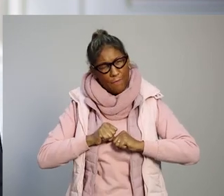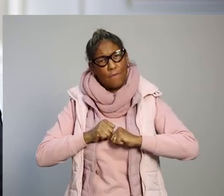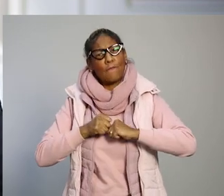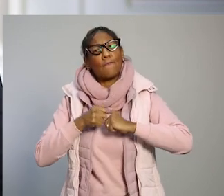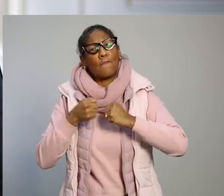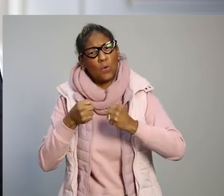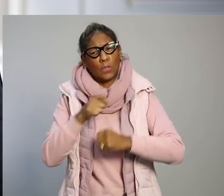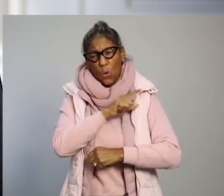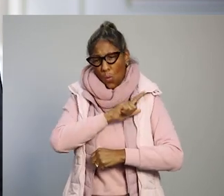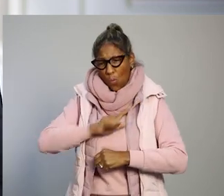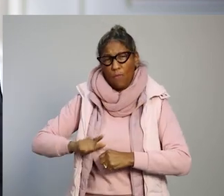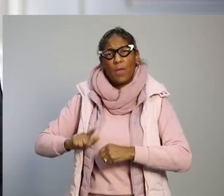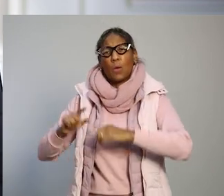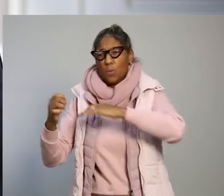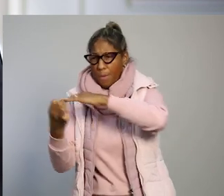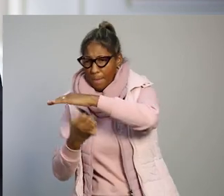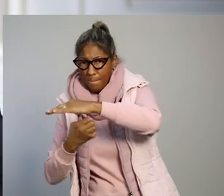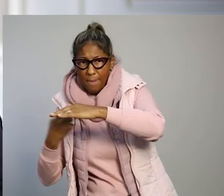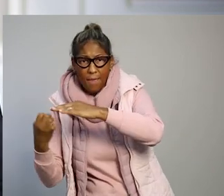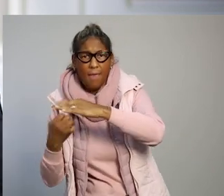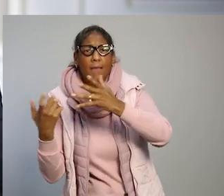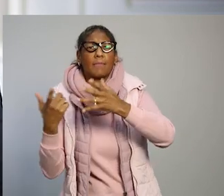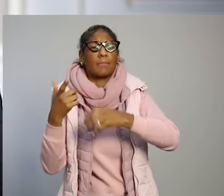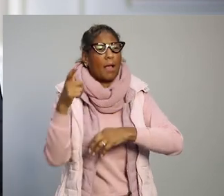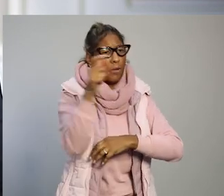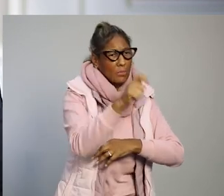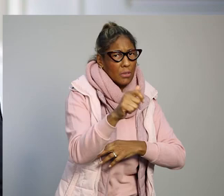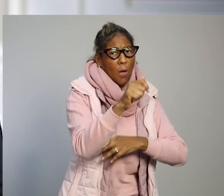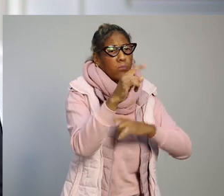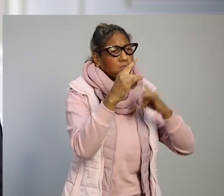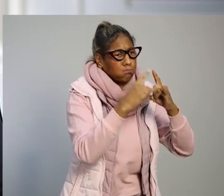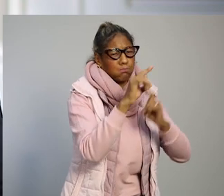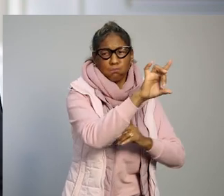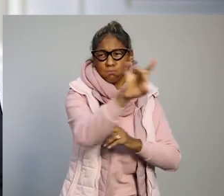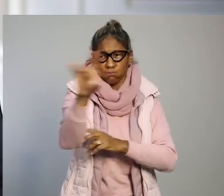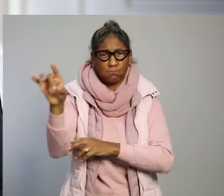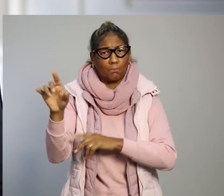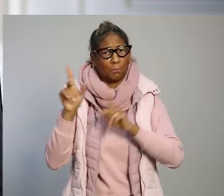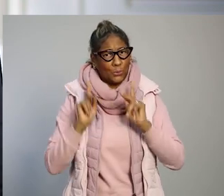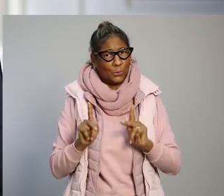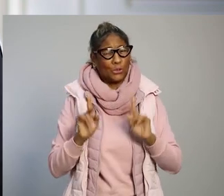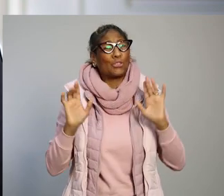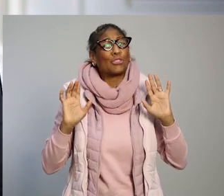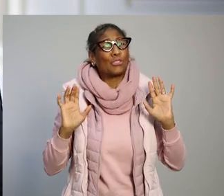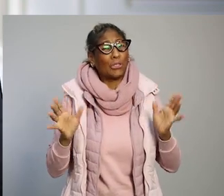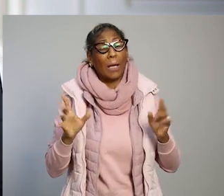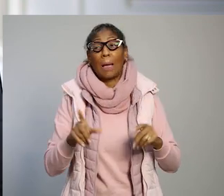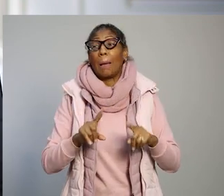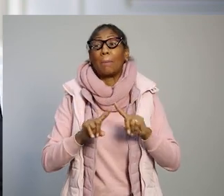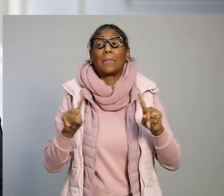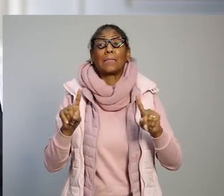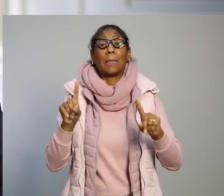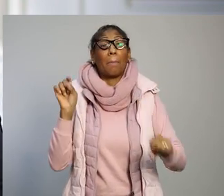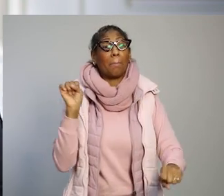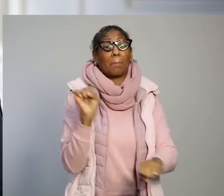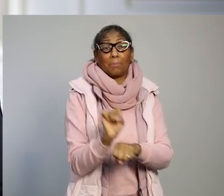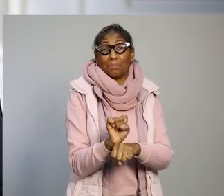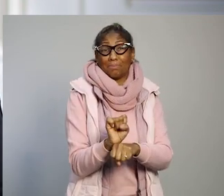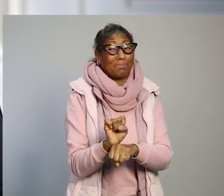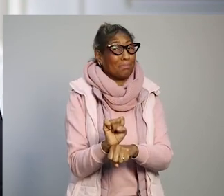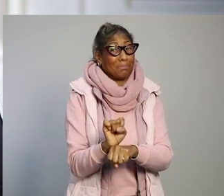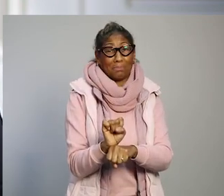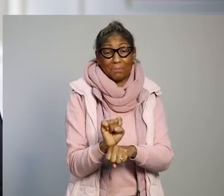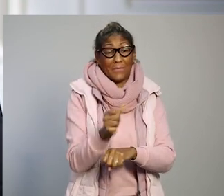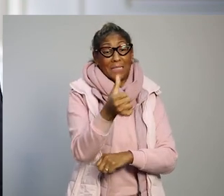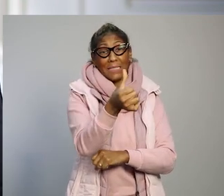realizados nesse período, pelo governo, pelas empresas, pelas instituições e pelos indivíduos, nós não conseguimos evitar